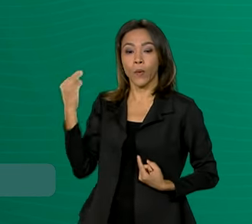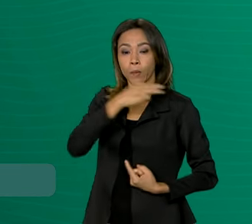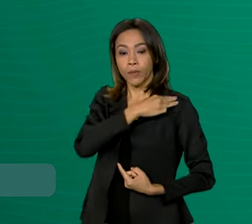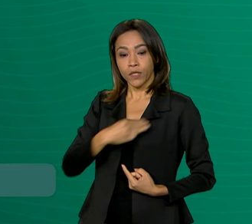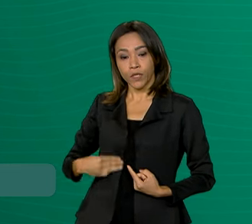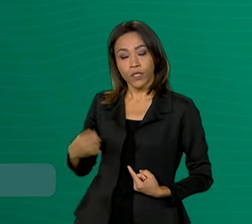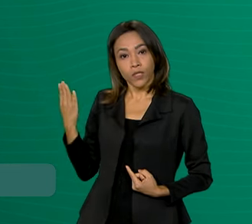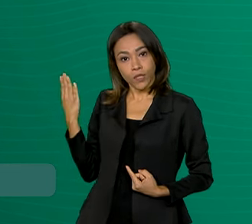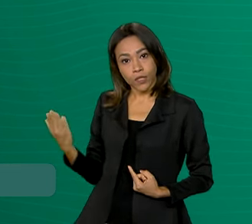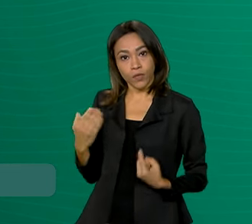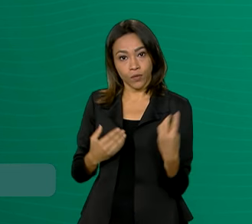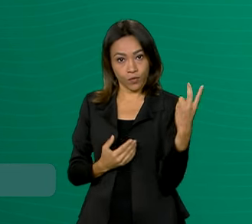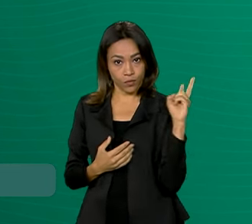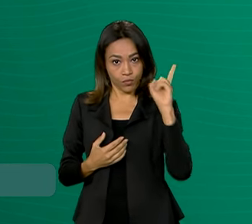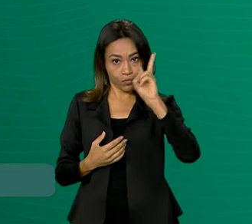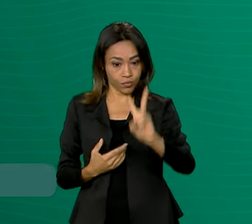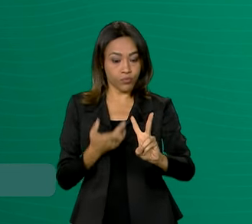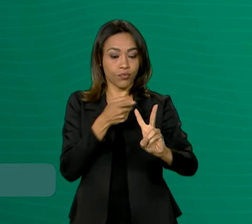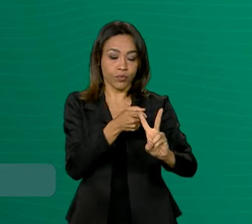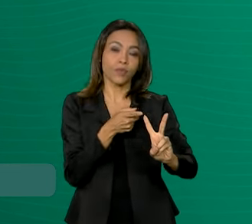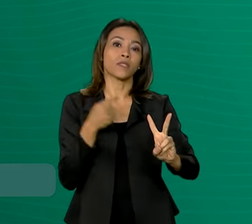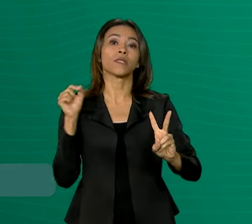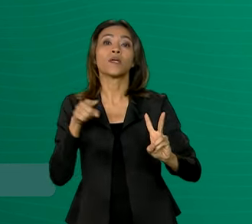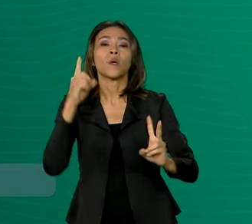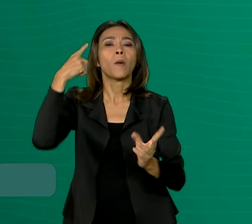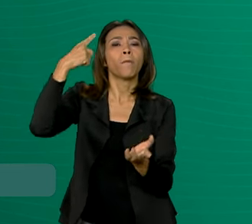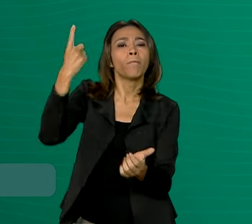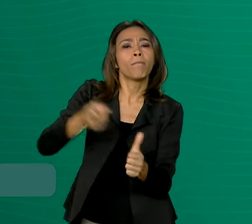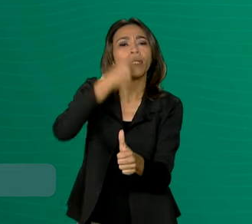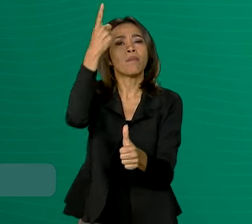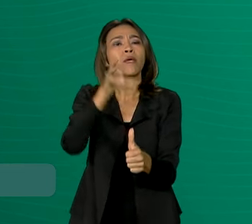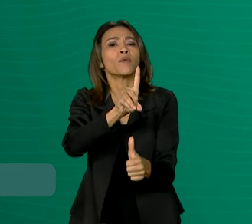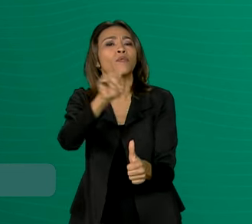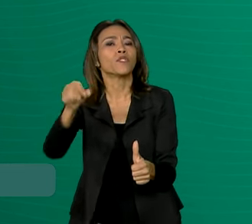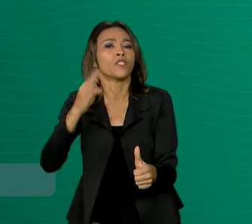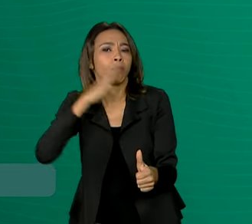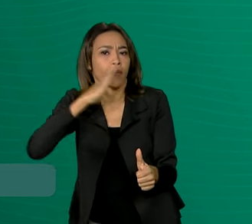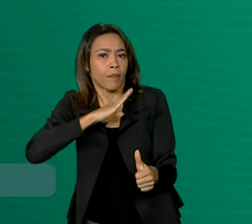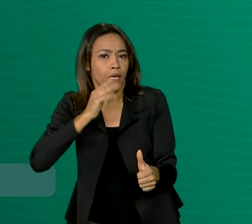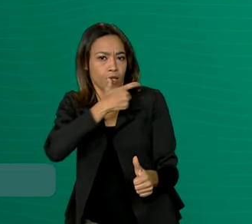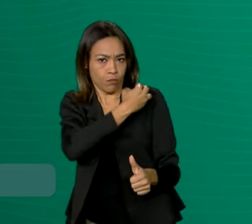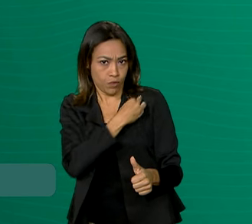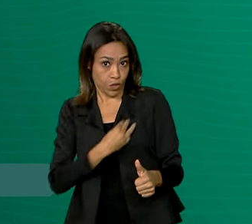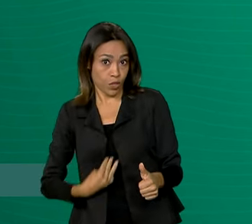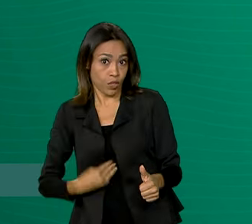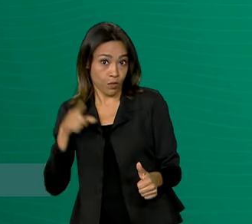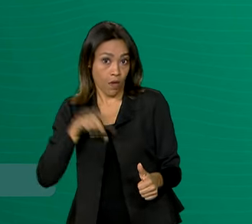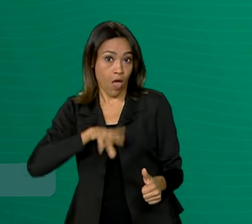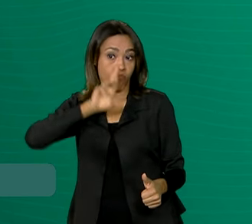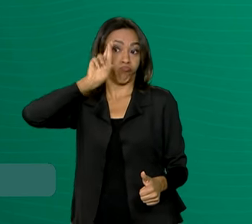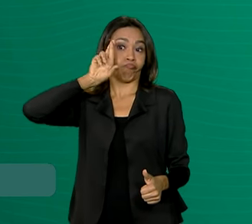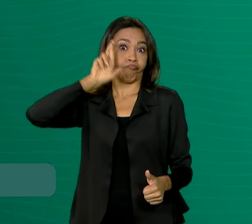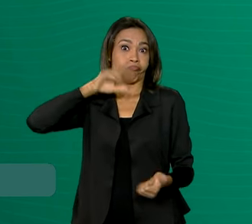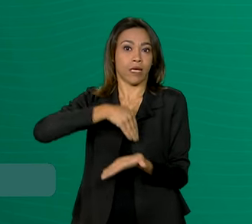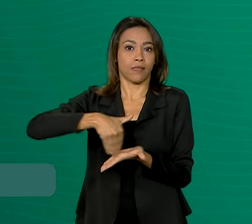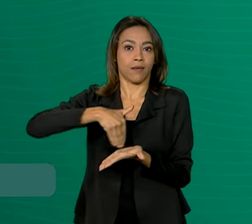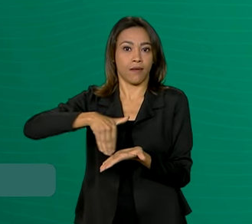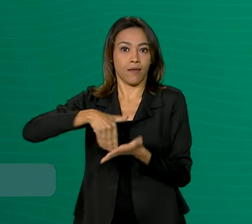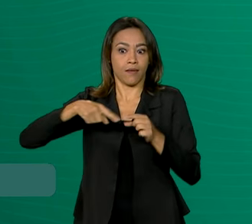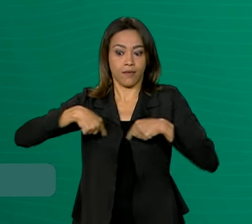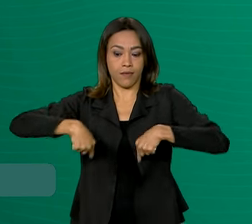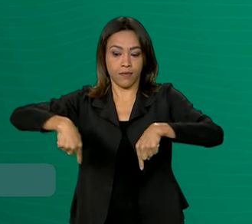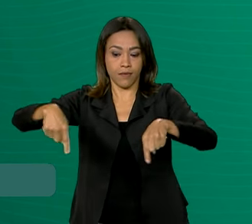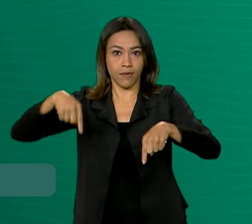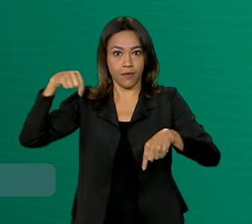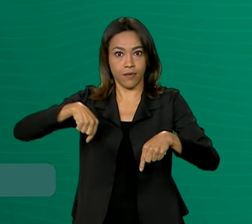Valdês Goss. O encontro marcou o primeiro dia de Paulo Pimenta no comando da Secretaria Extraordinária da Presidência